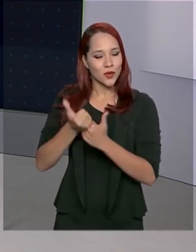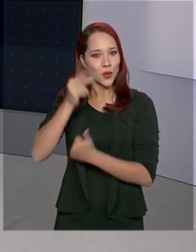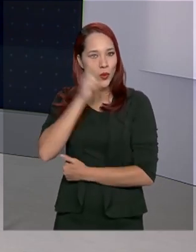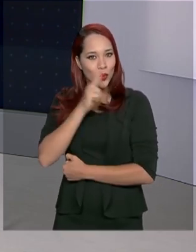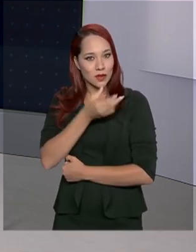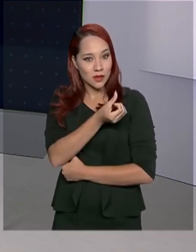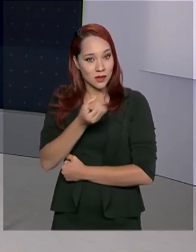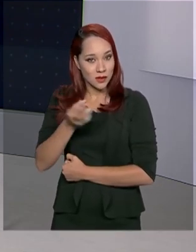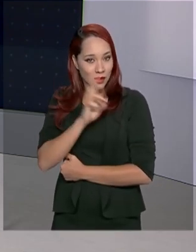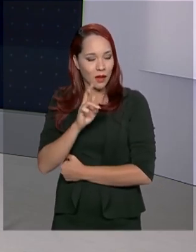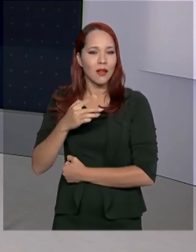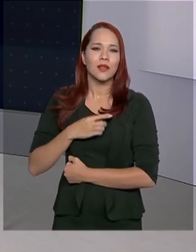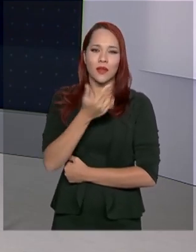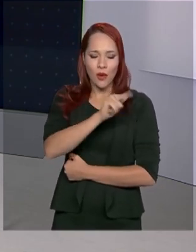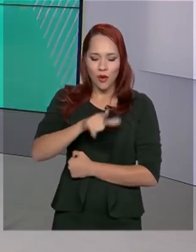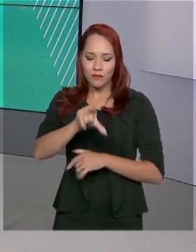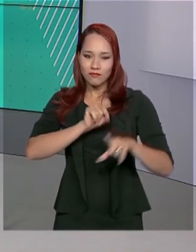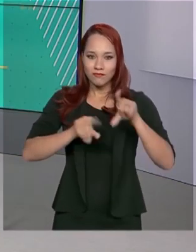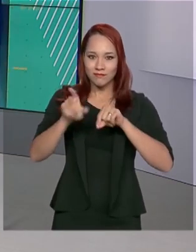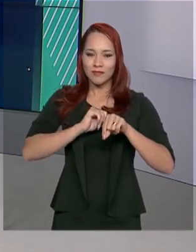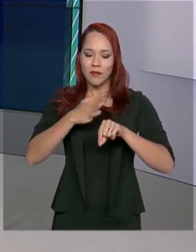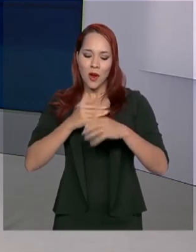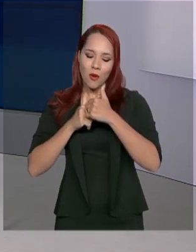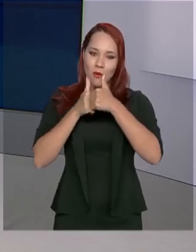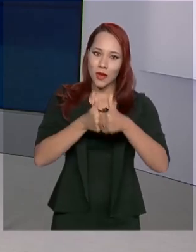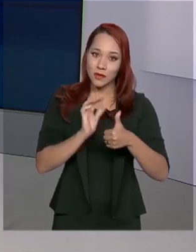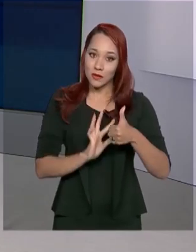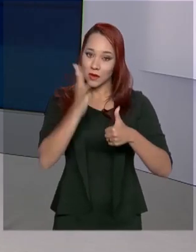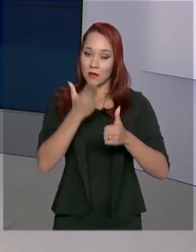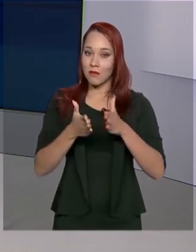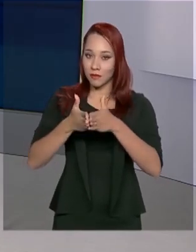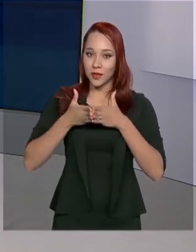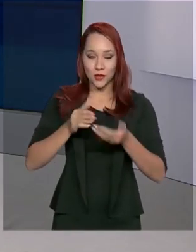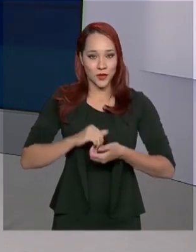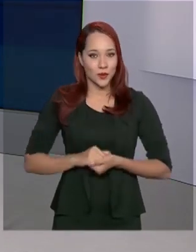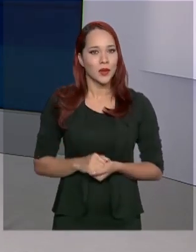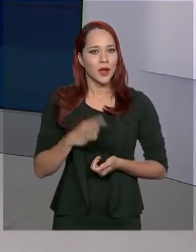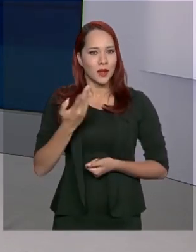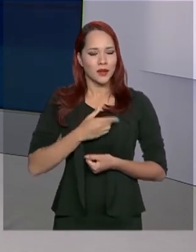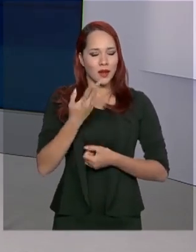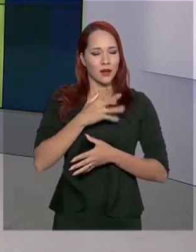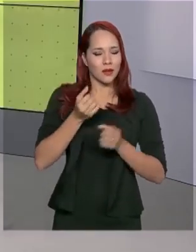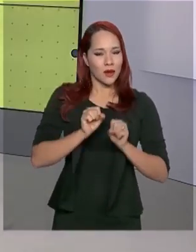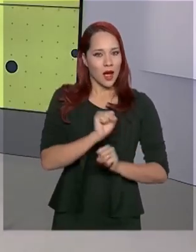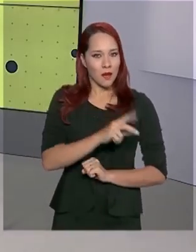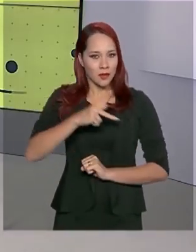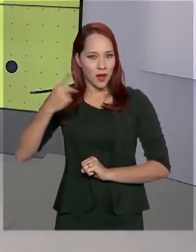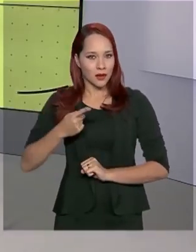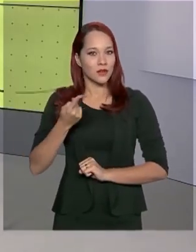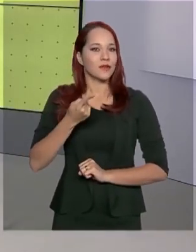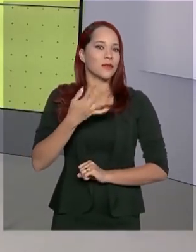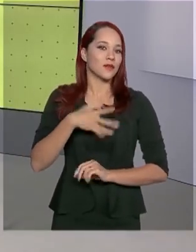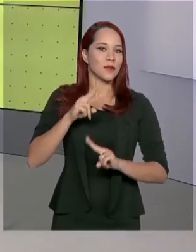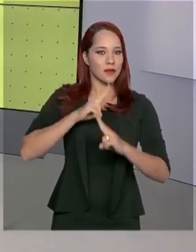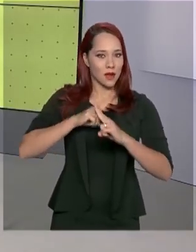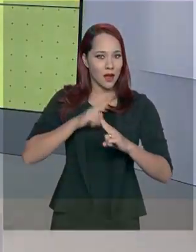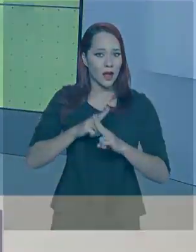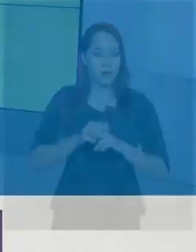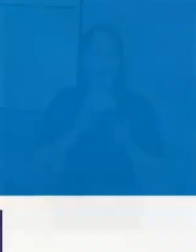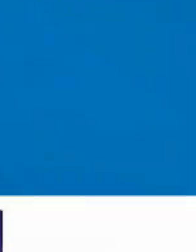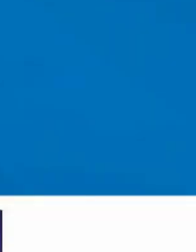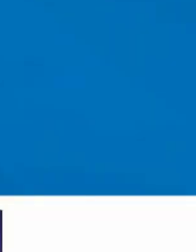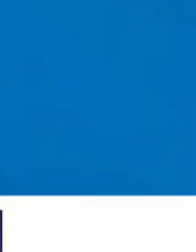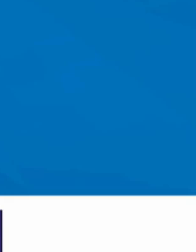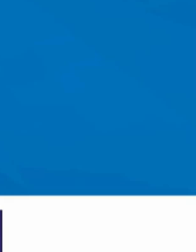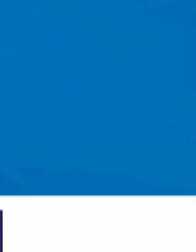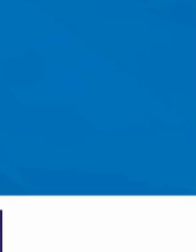tem agora outros canais para acompanhar a situação do requerimento. Além do portal e do aplicativo da Caixa, os sites do Ministério